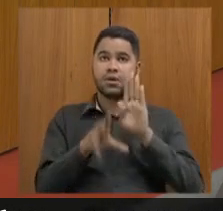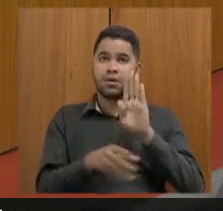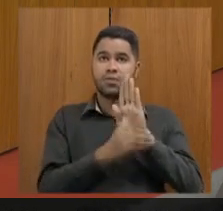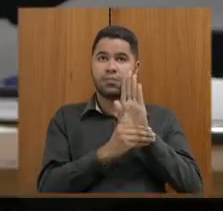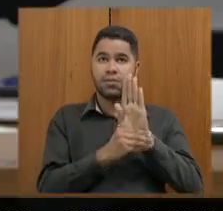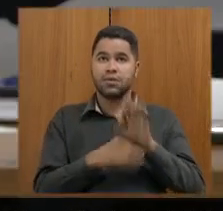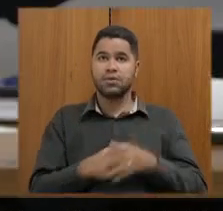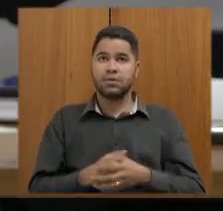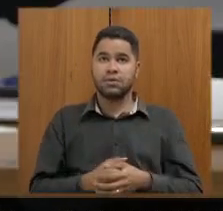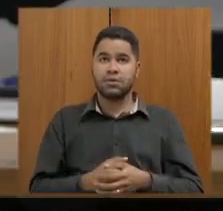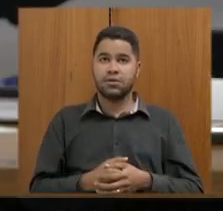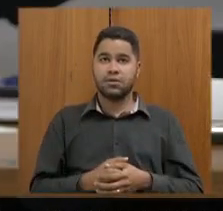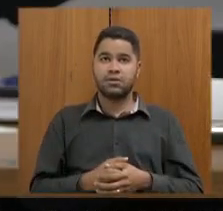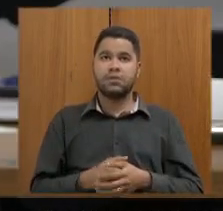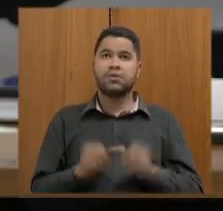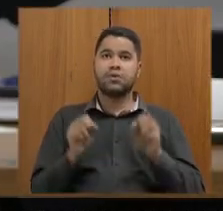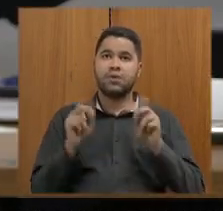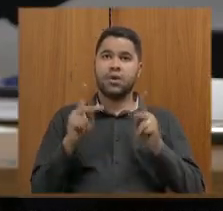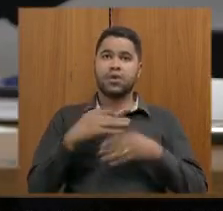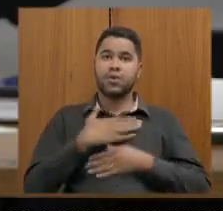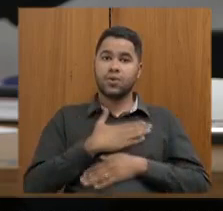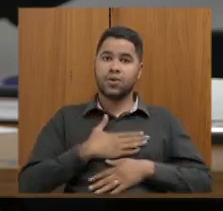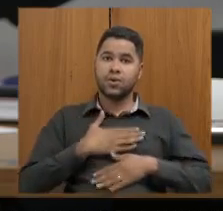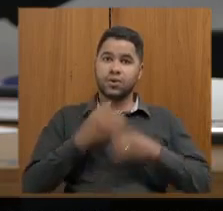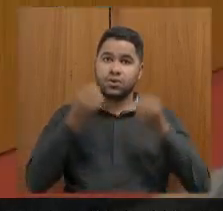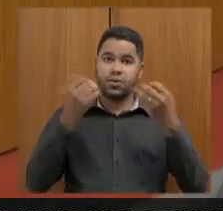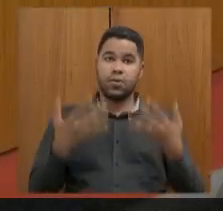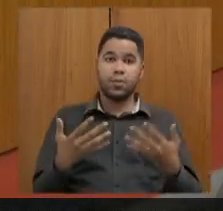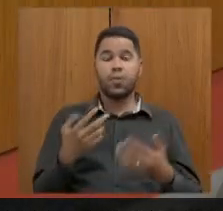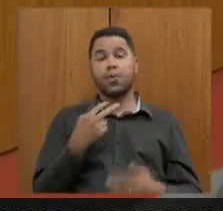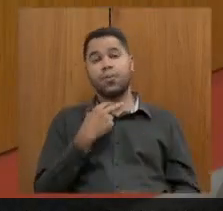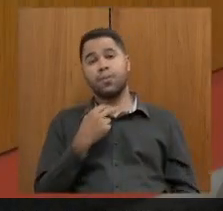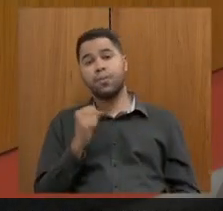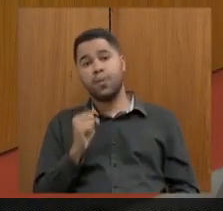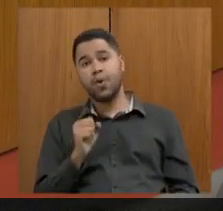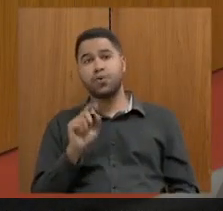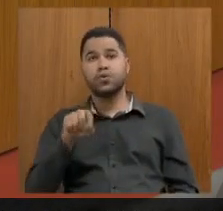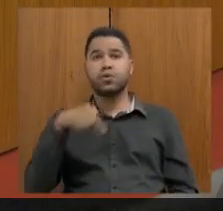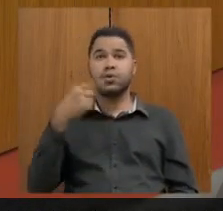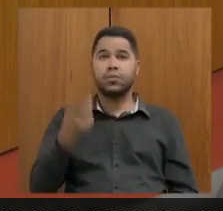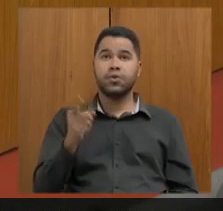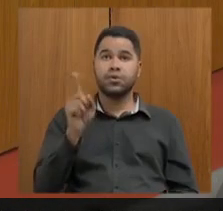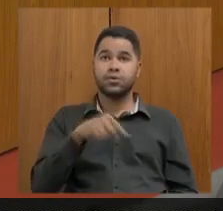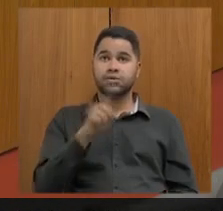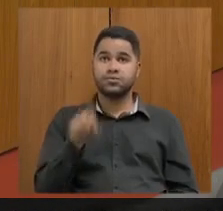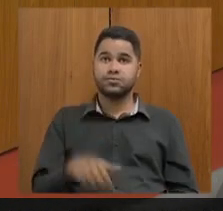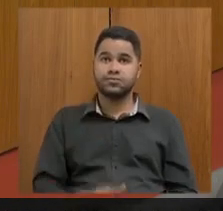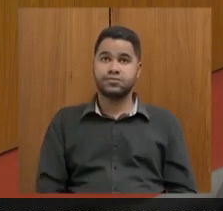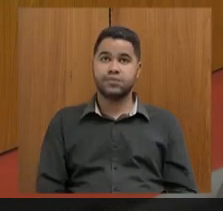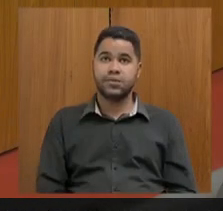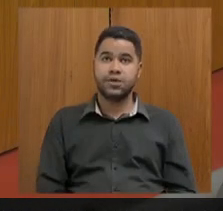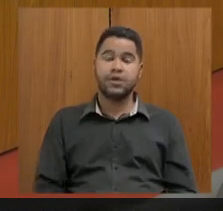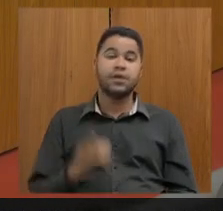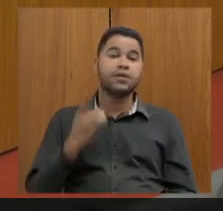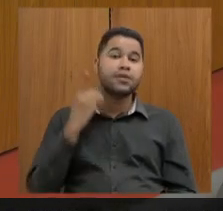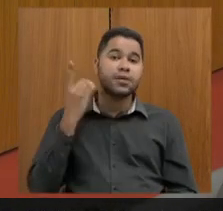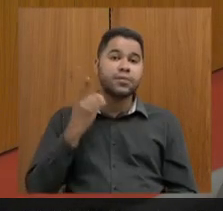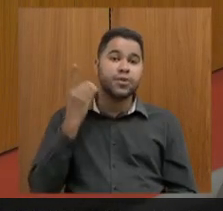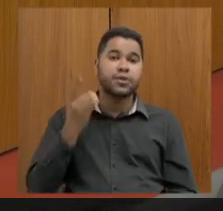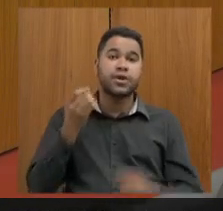esclarecer ok eu gostaria de esclarecer eu posso ou eu vou ter a minha fala negada não deputada para